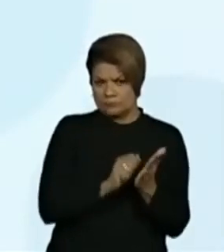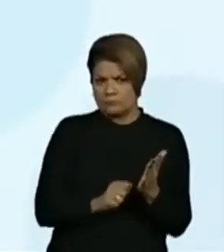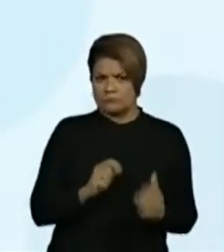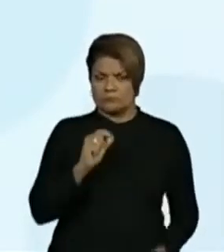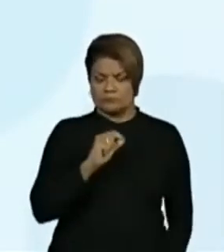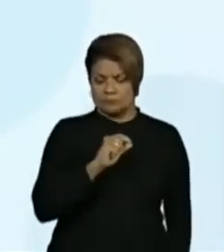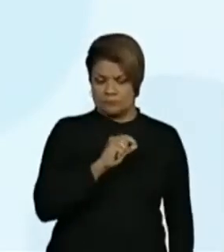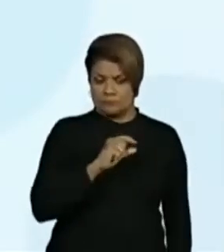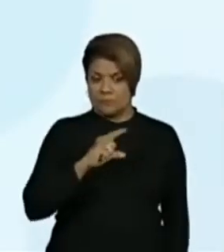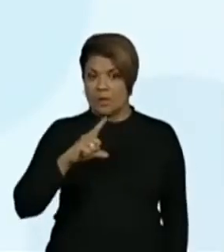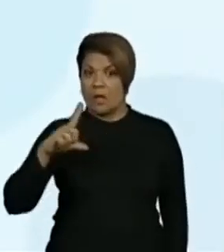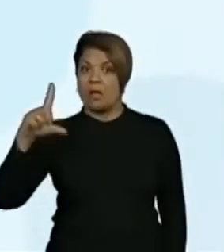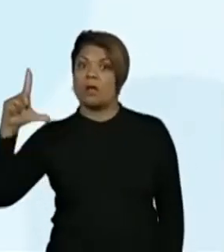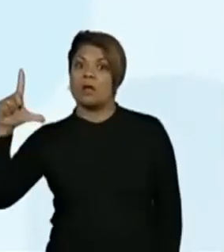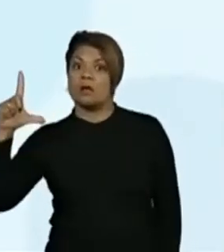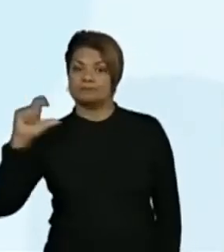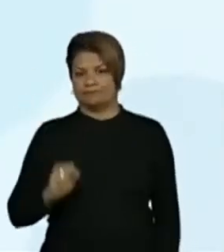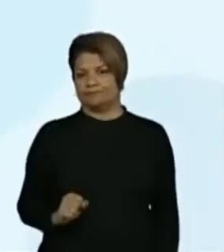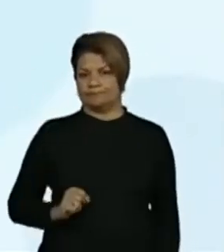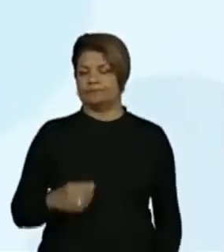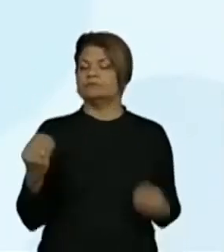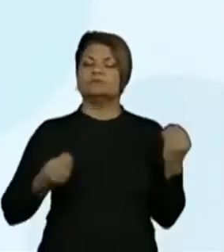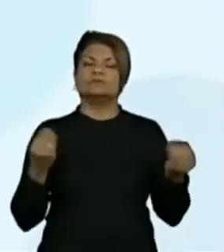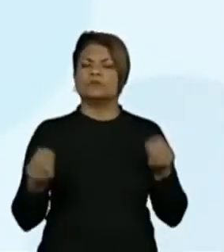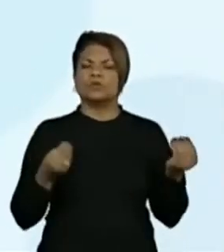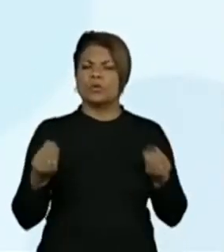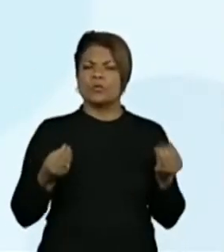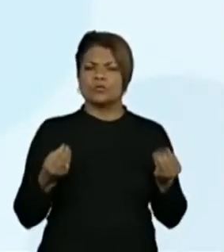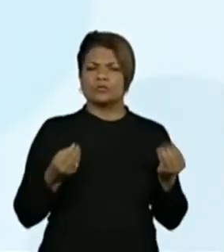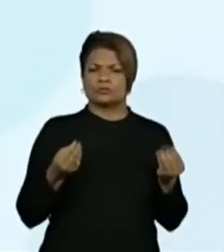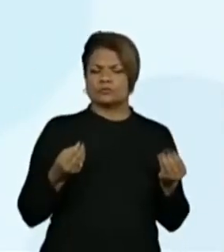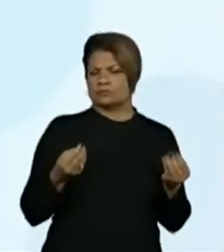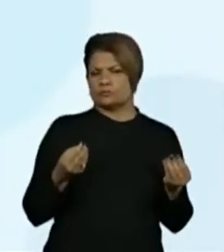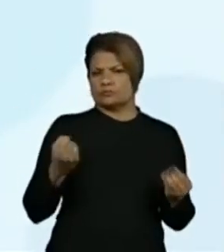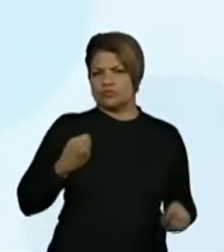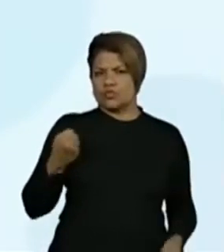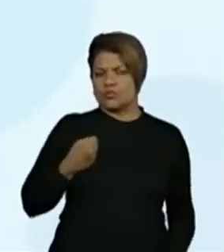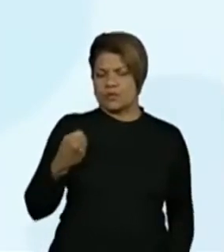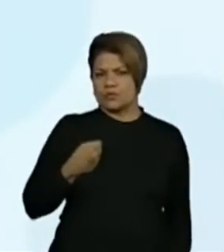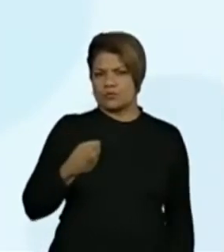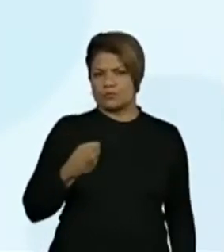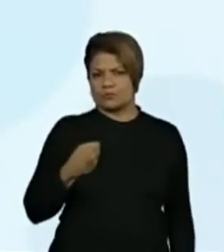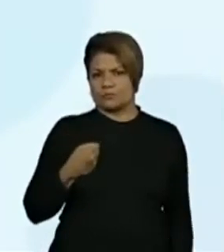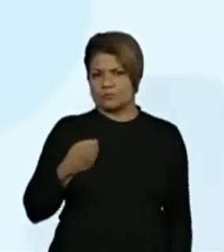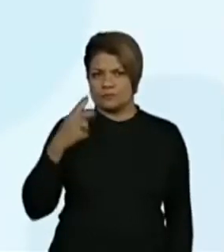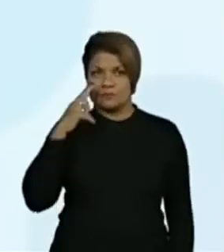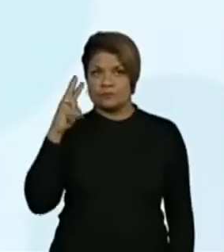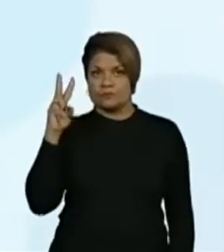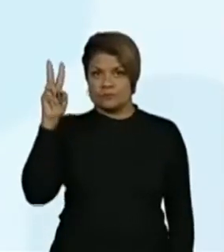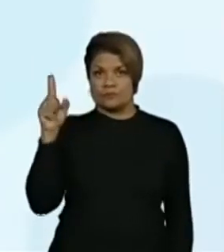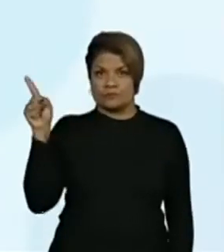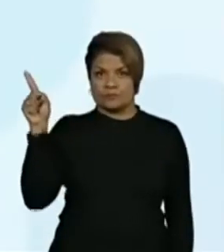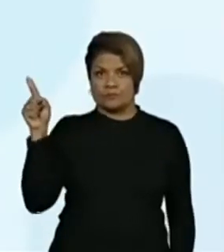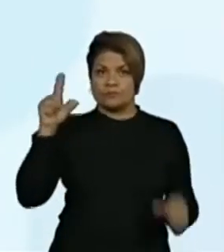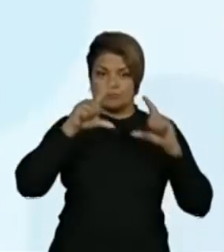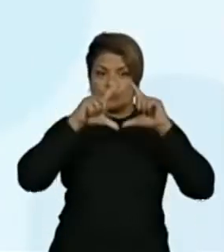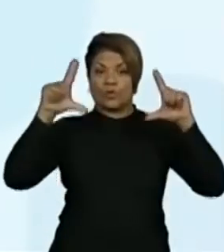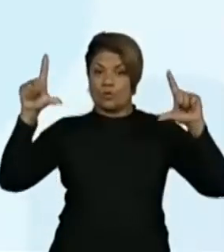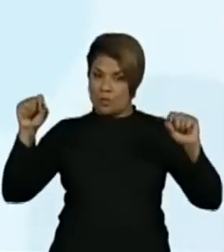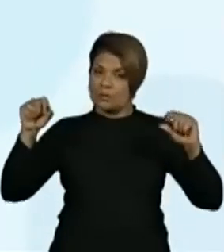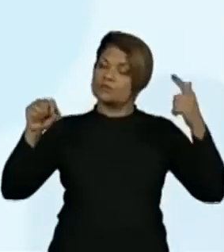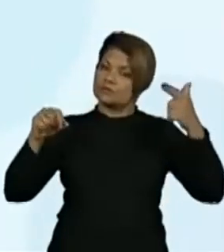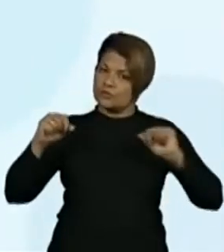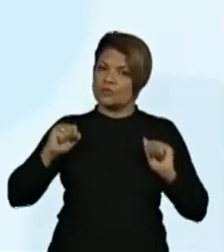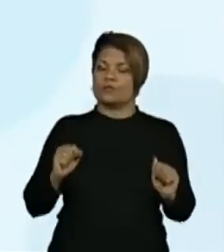crescente. Como ficaria a ordem desses números? Escreva-os. Vamos recordar na tela? Temos aí um quadro para nos